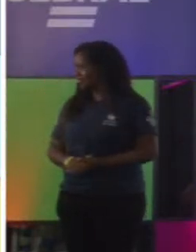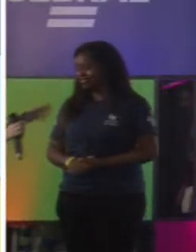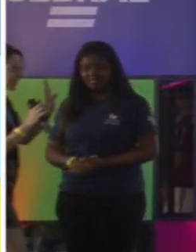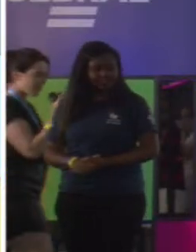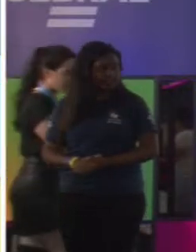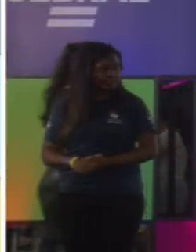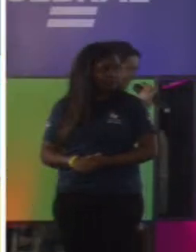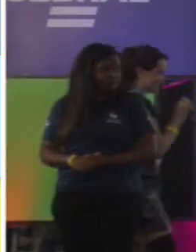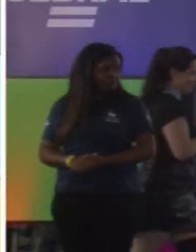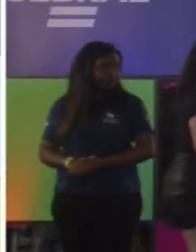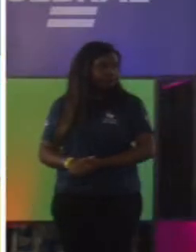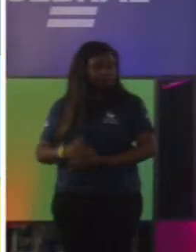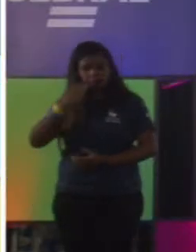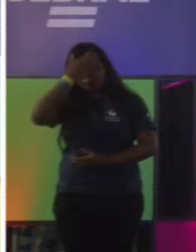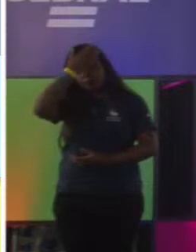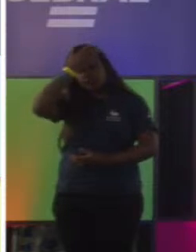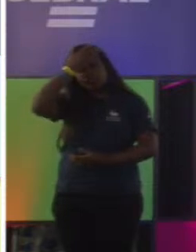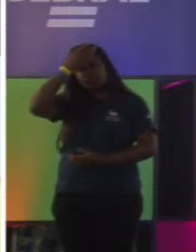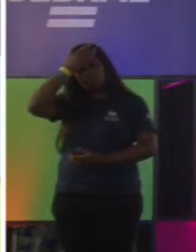Oi!